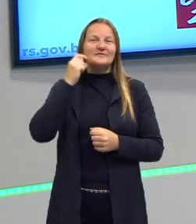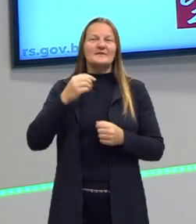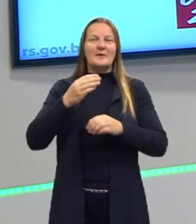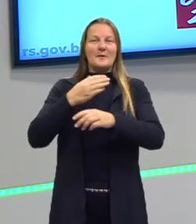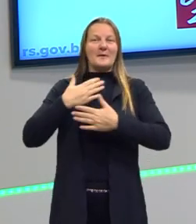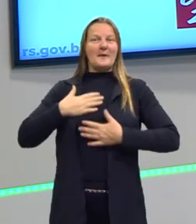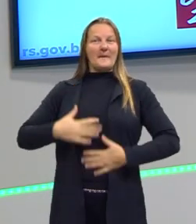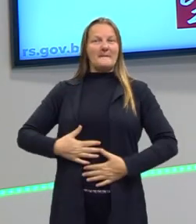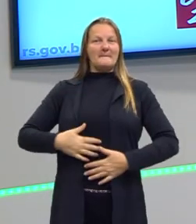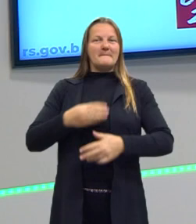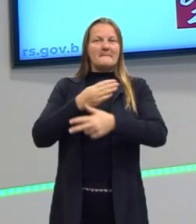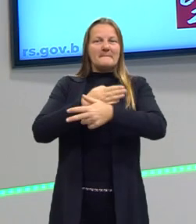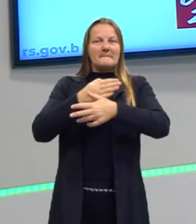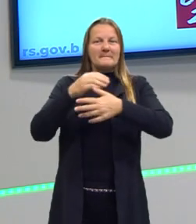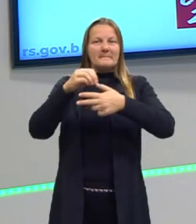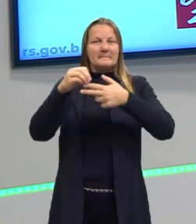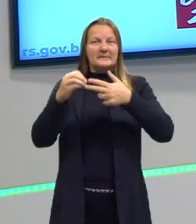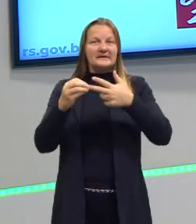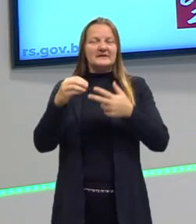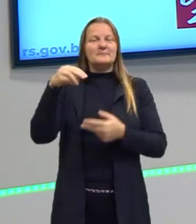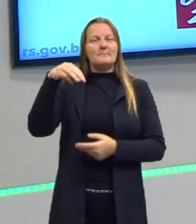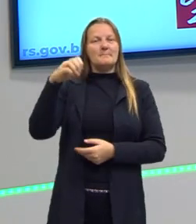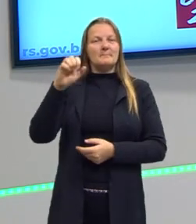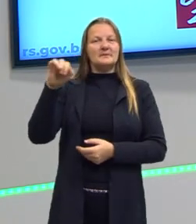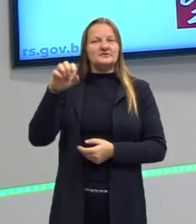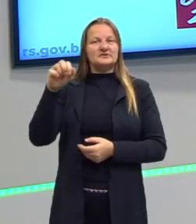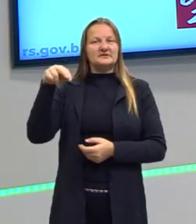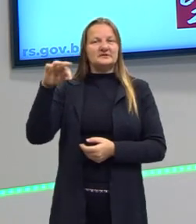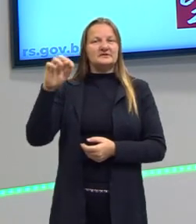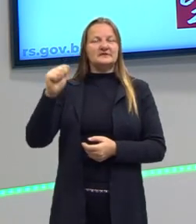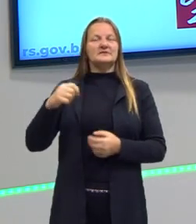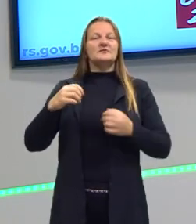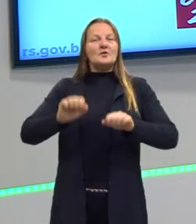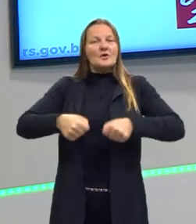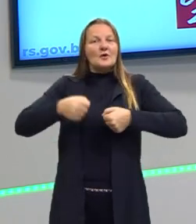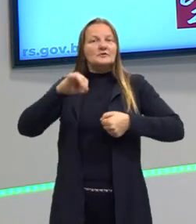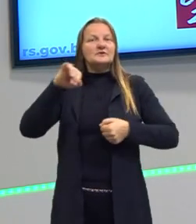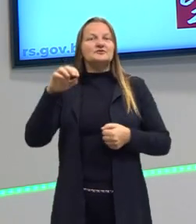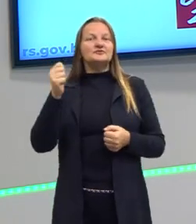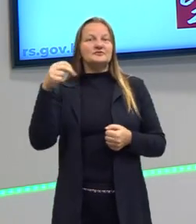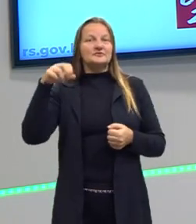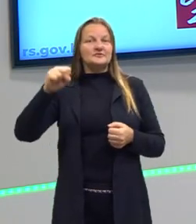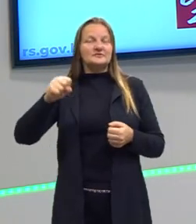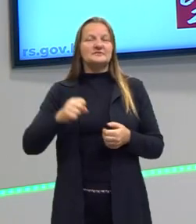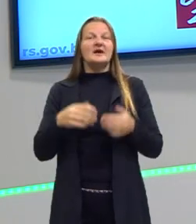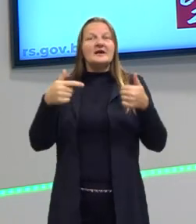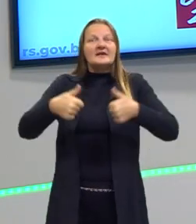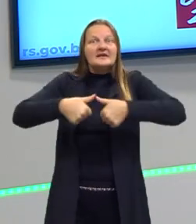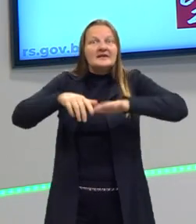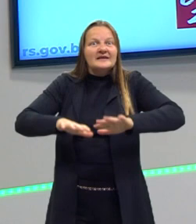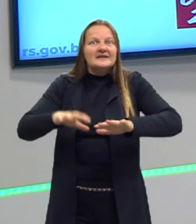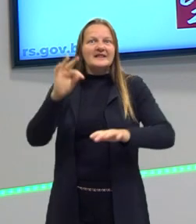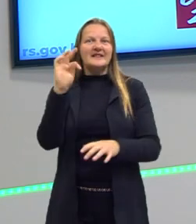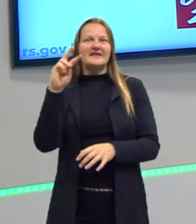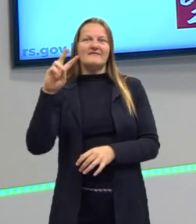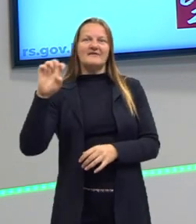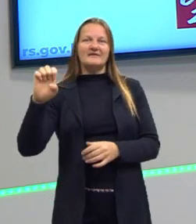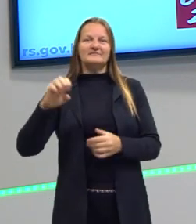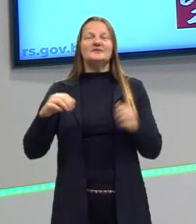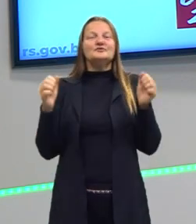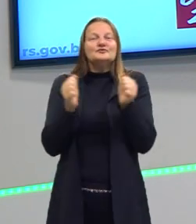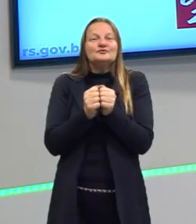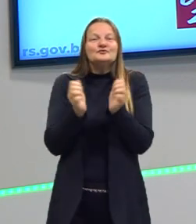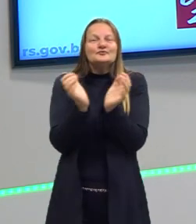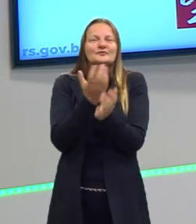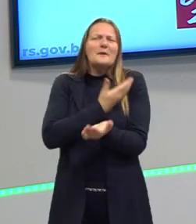magenta, camiseta do projeto pré-ENEM, uma calça jeans e estamos aqui na TVE, nos estúdios da TVE, junto